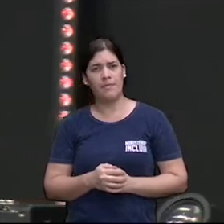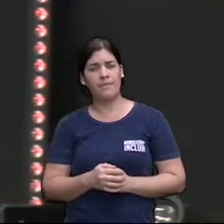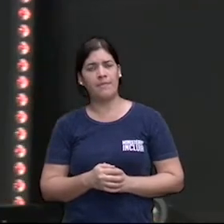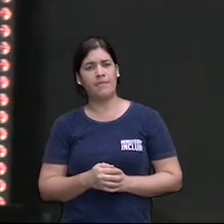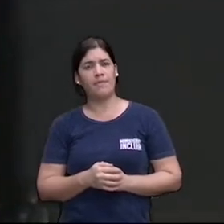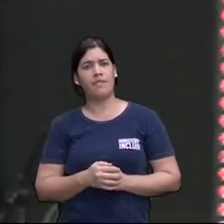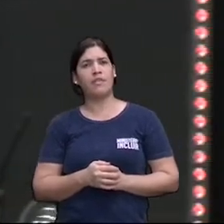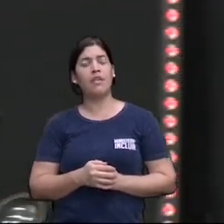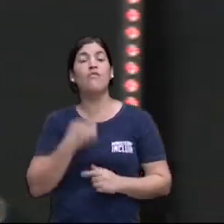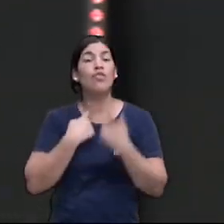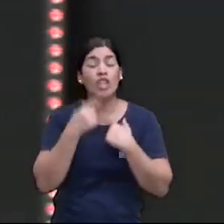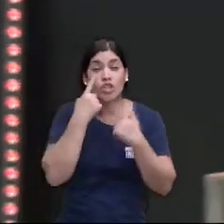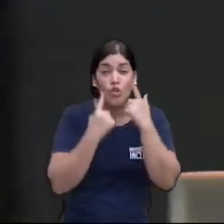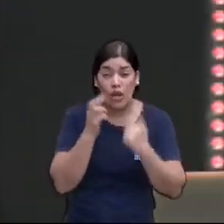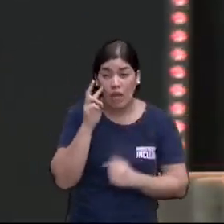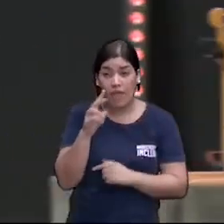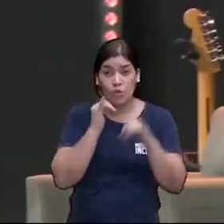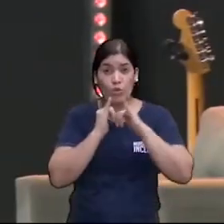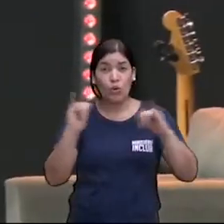me deu vontade de chorar quando eu vi isso